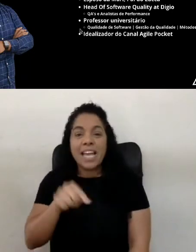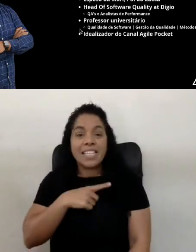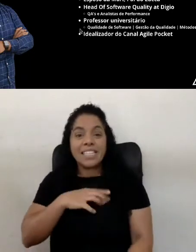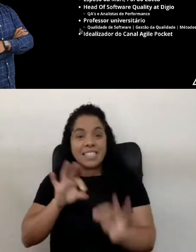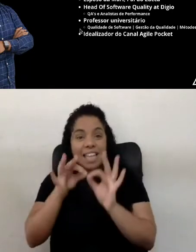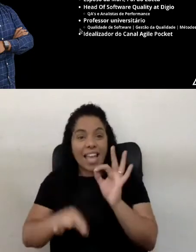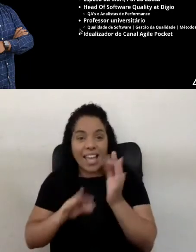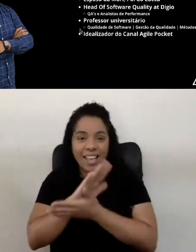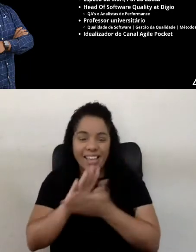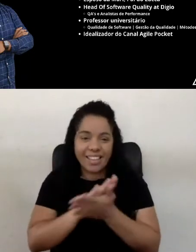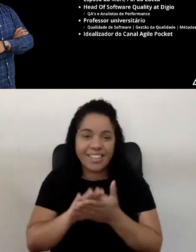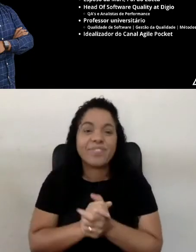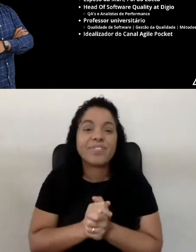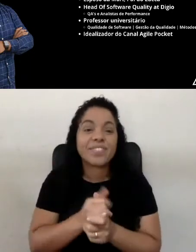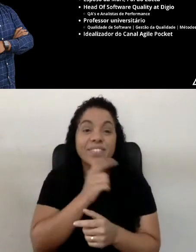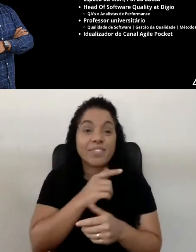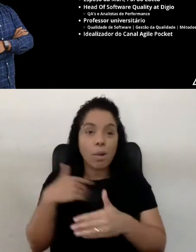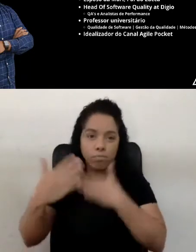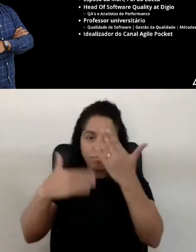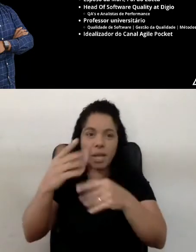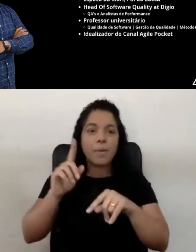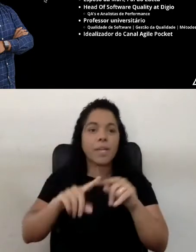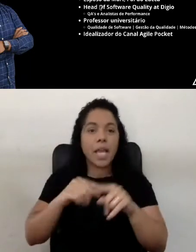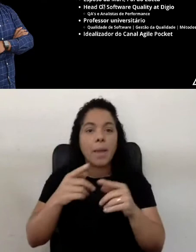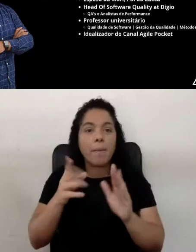delongas, vamos evoluindo aqui no material.